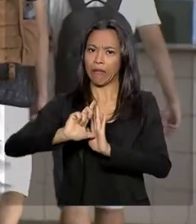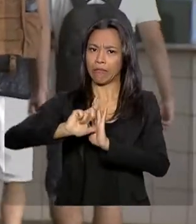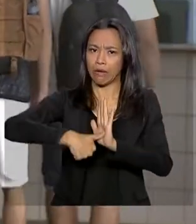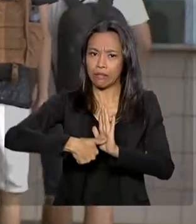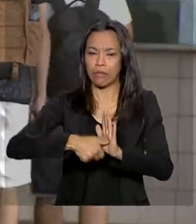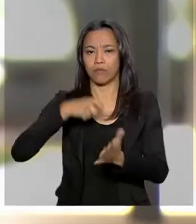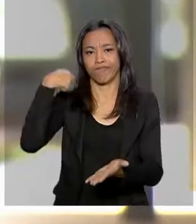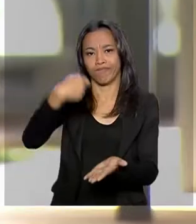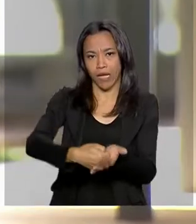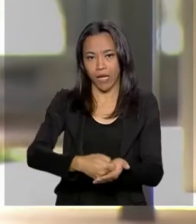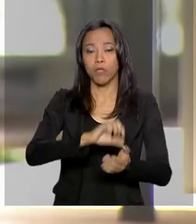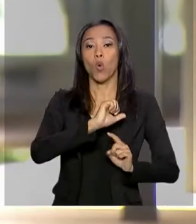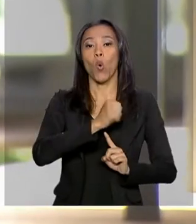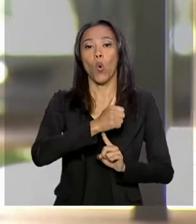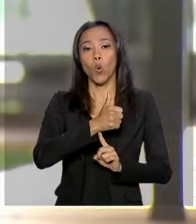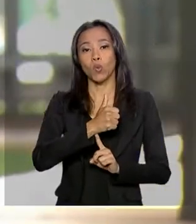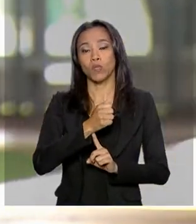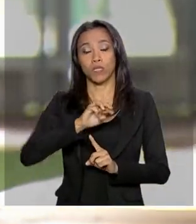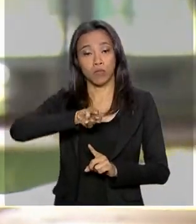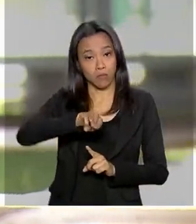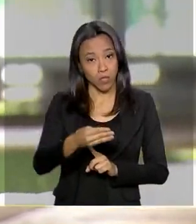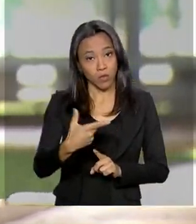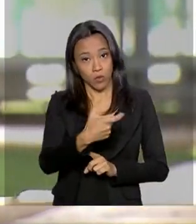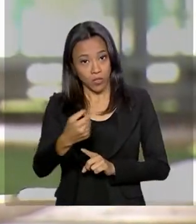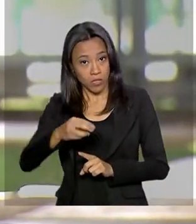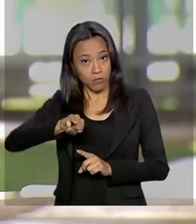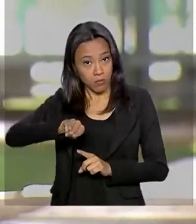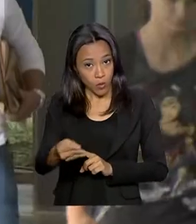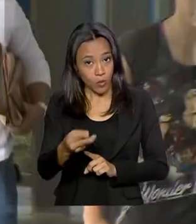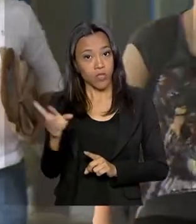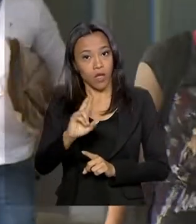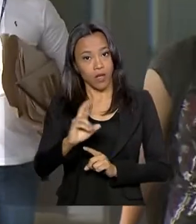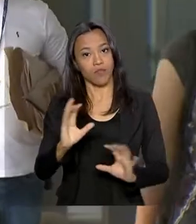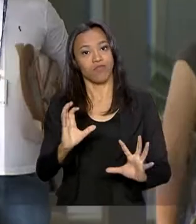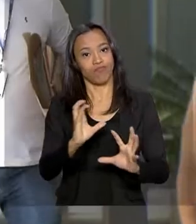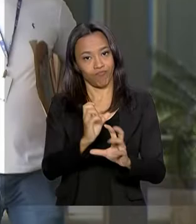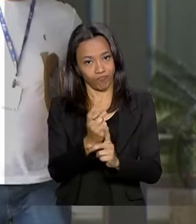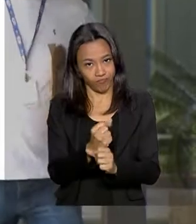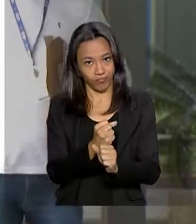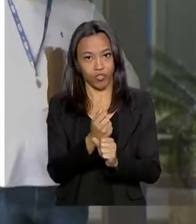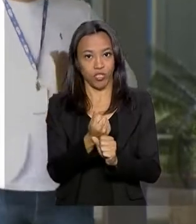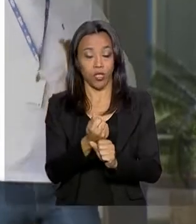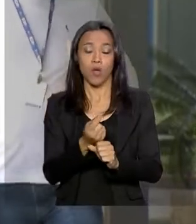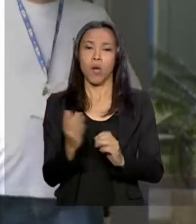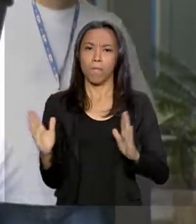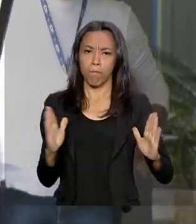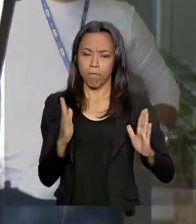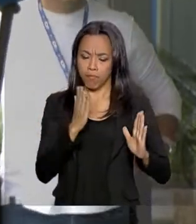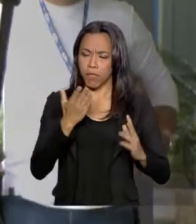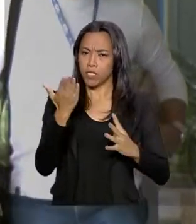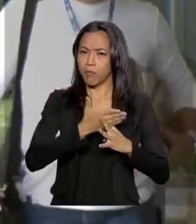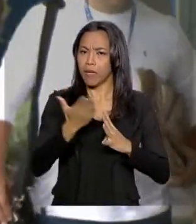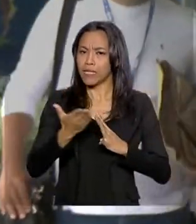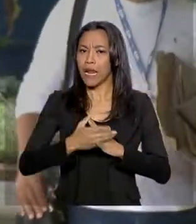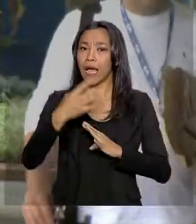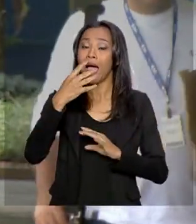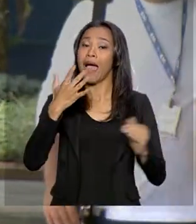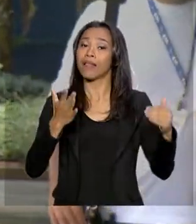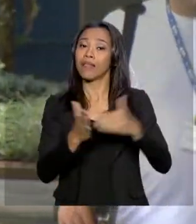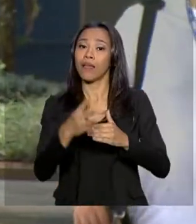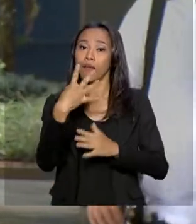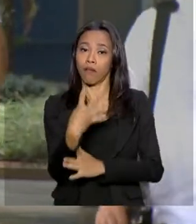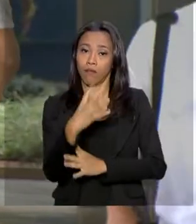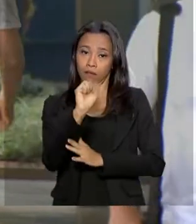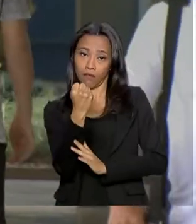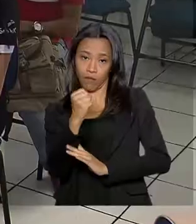de 11 bilhões e 200 milhões de reais. A dívida poderá ser parcelada em no mínimo 48 meses. Até abril,